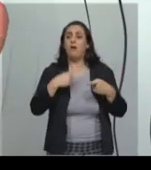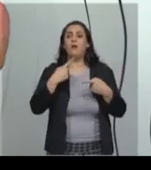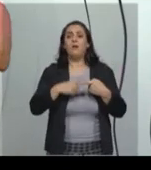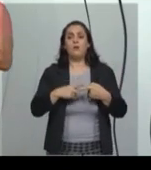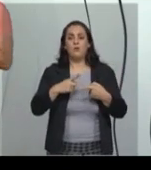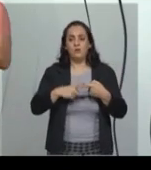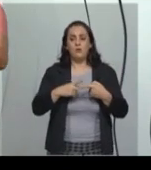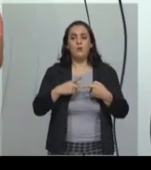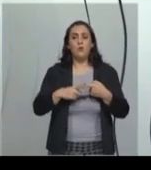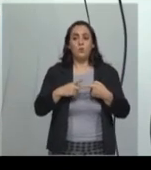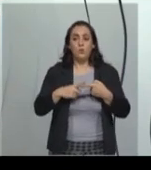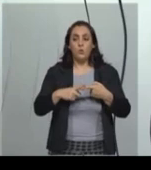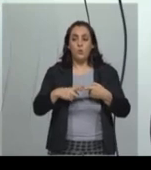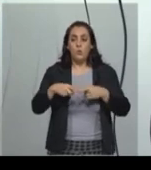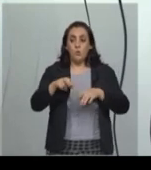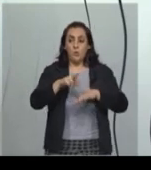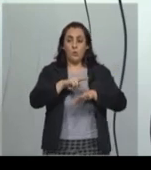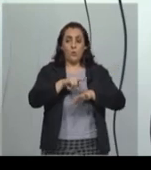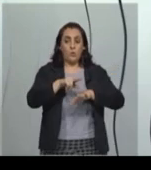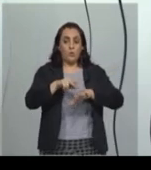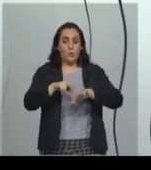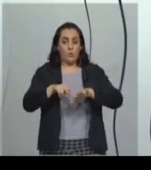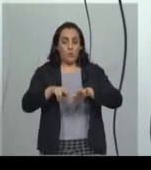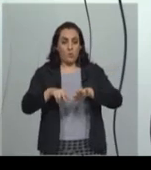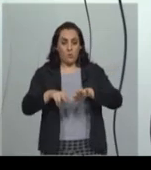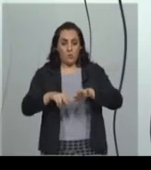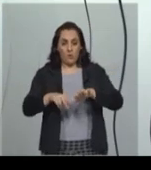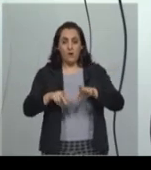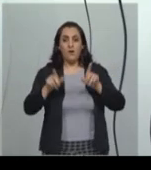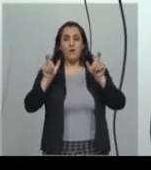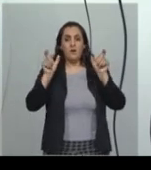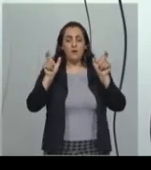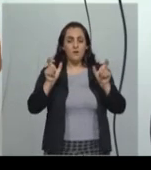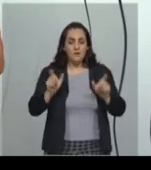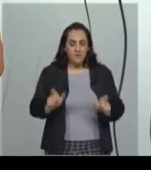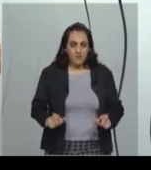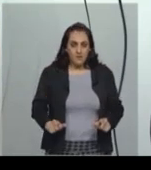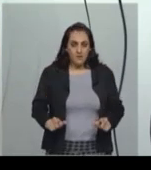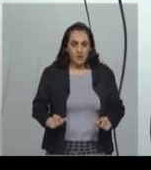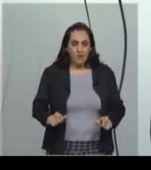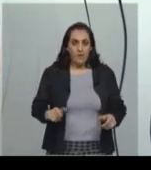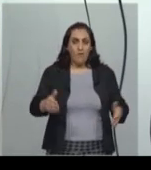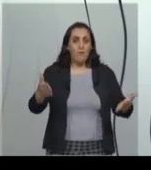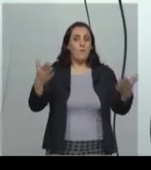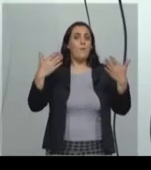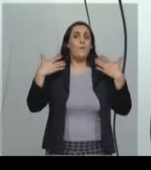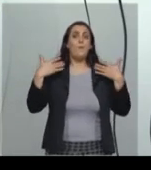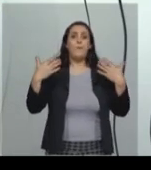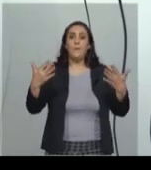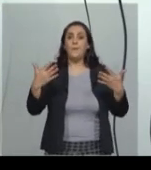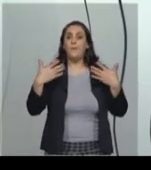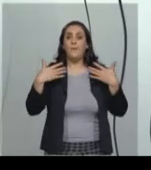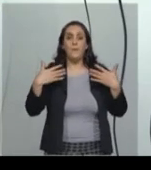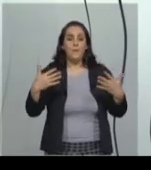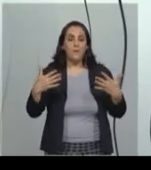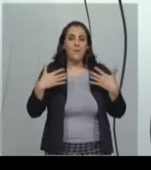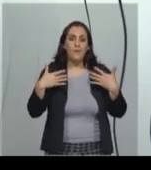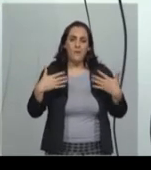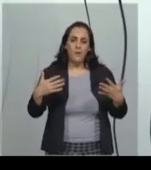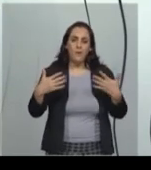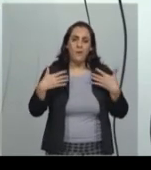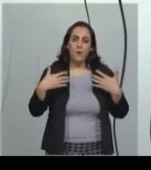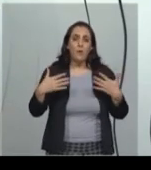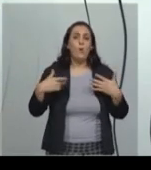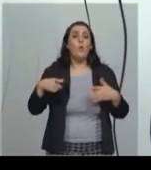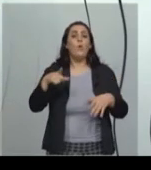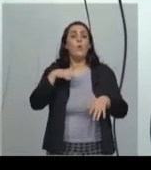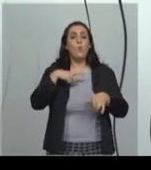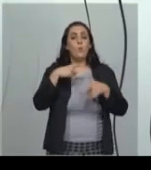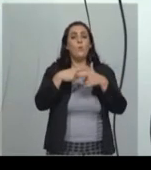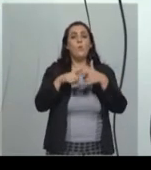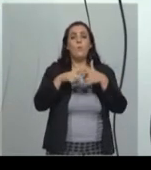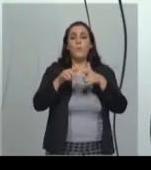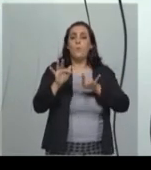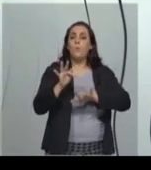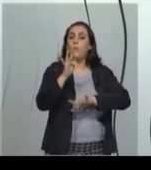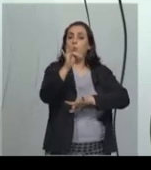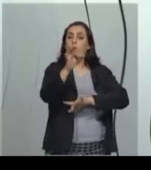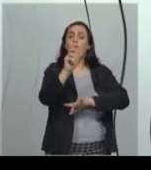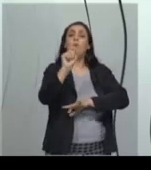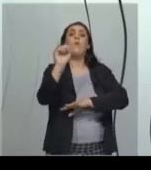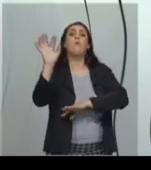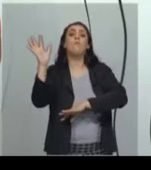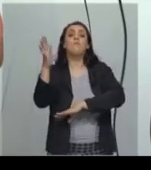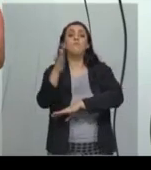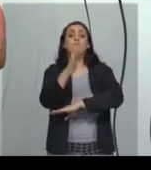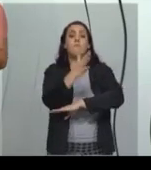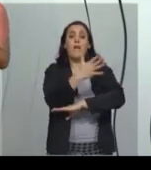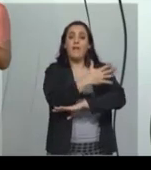concentra muita gente muito concreto no mesmo lugar e isso acaba tendo consequências ambientais. Então,